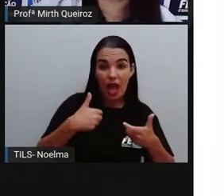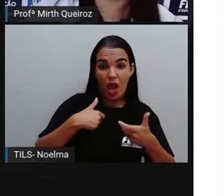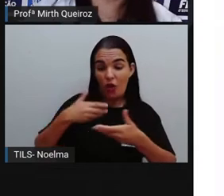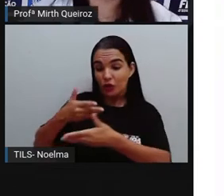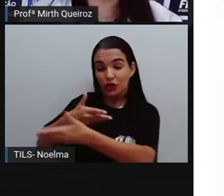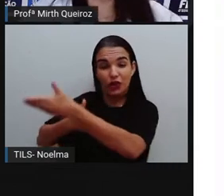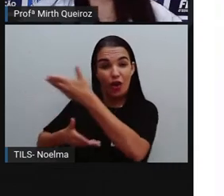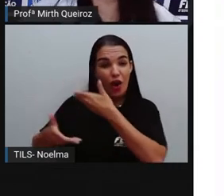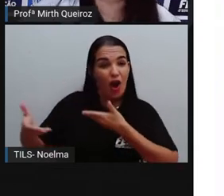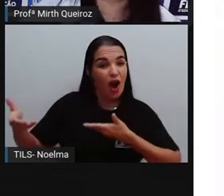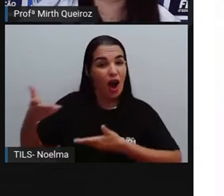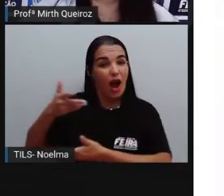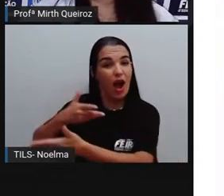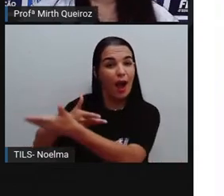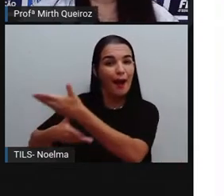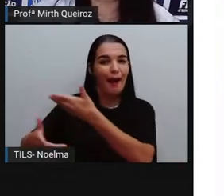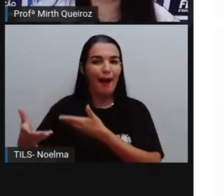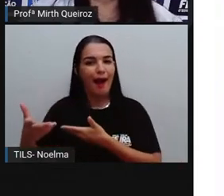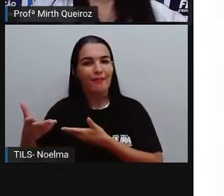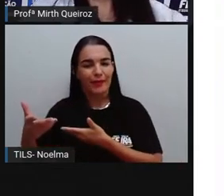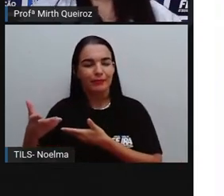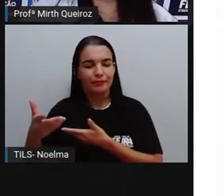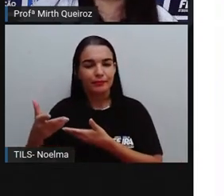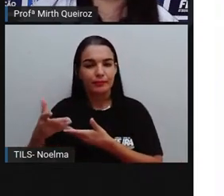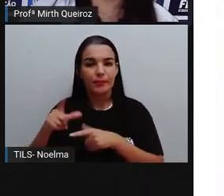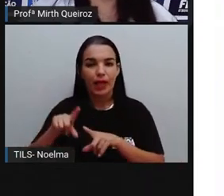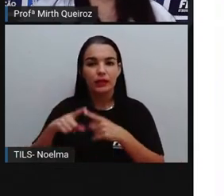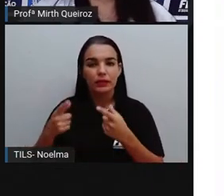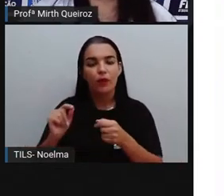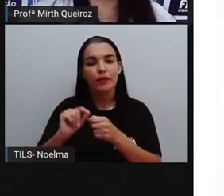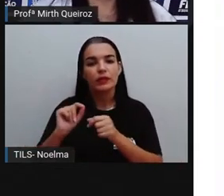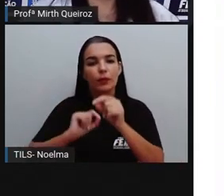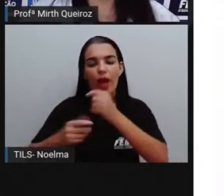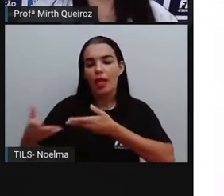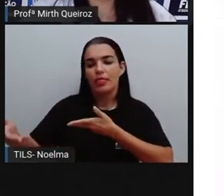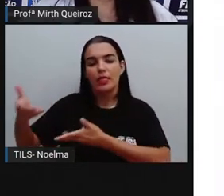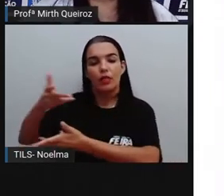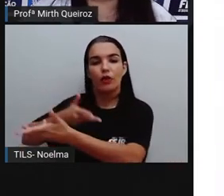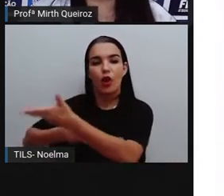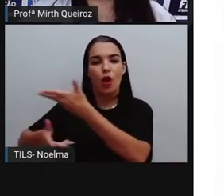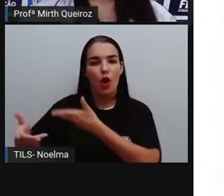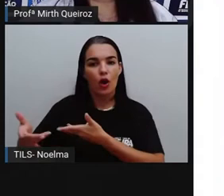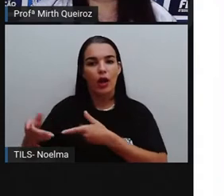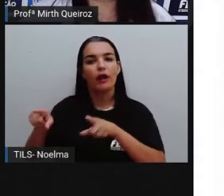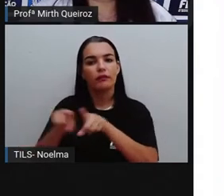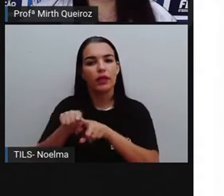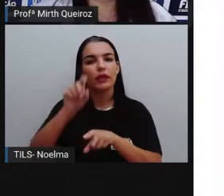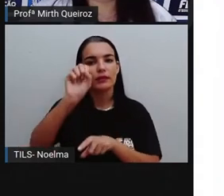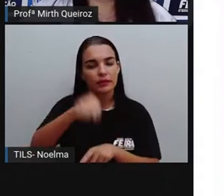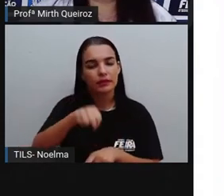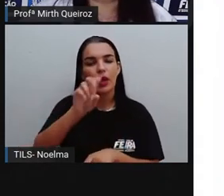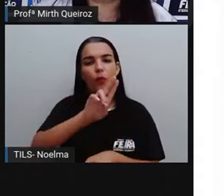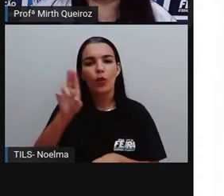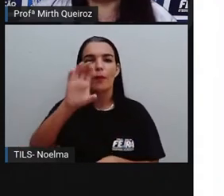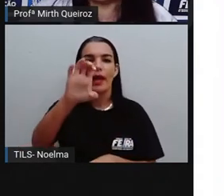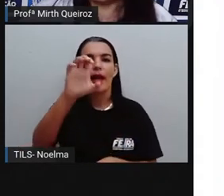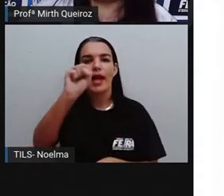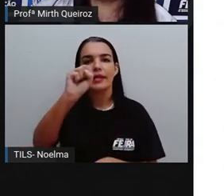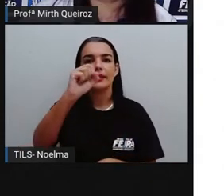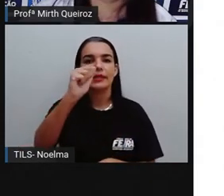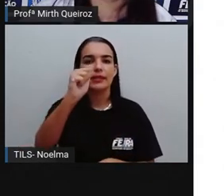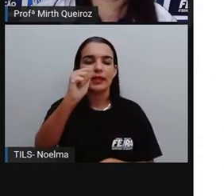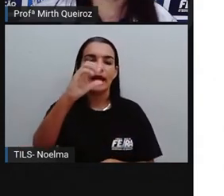muito tomate, ela tem muito alface ou pimentão, então, a gente fazia essa troca. E essa troca de mercadoria se chamava